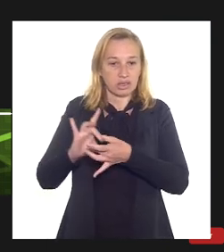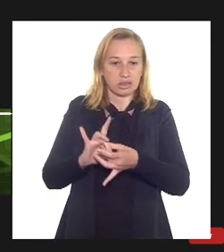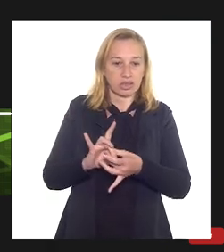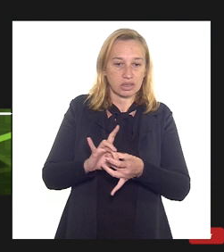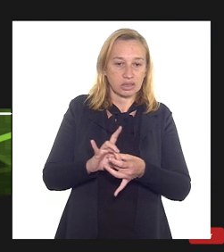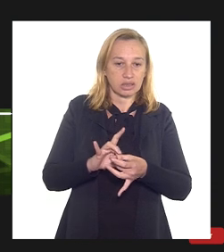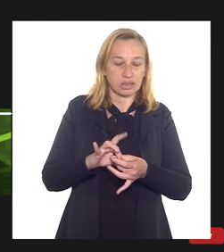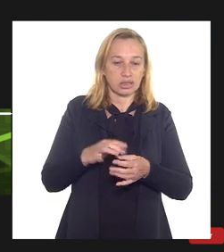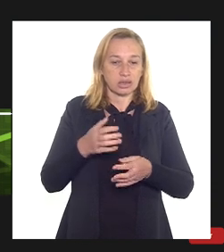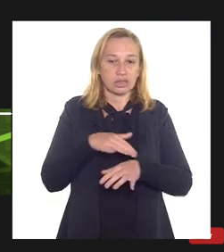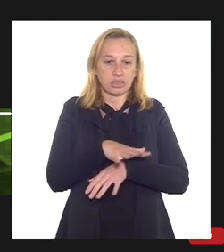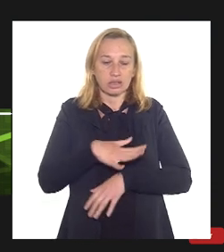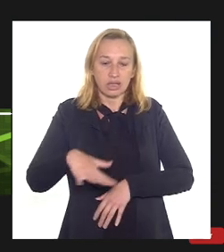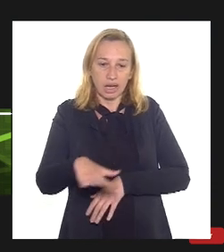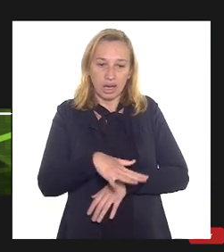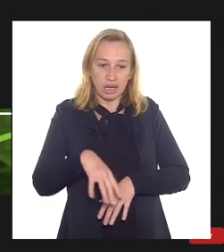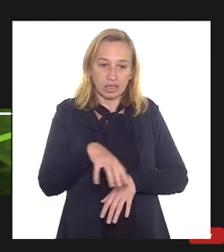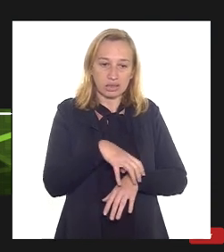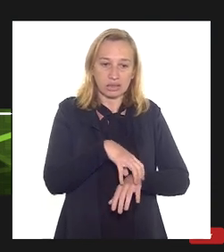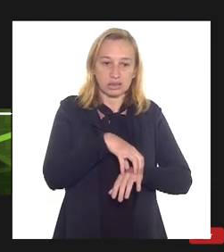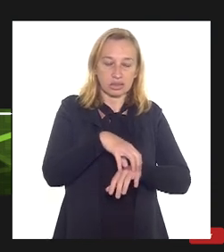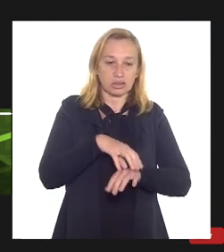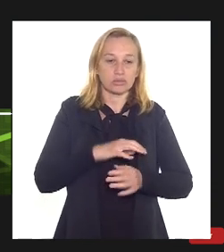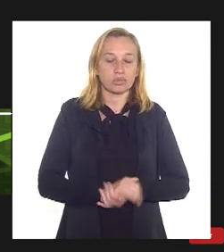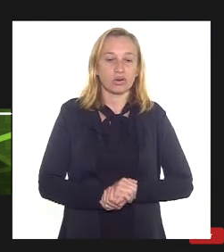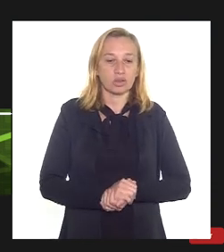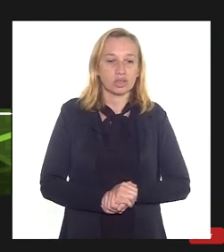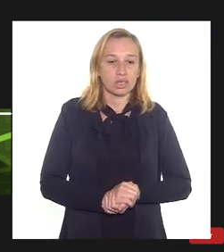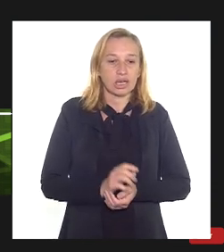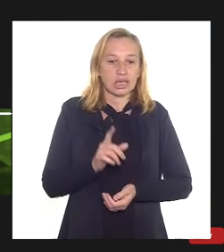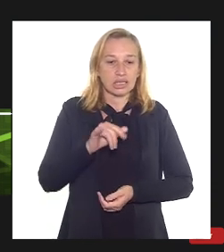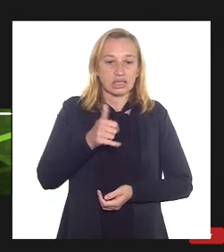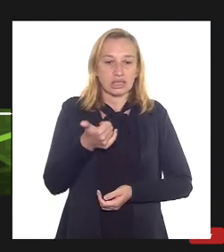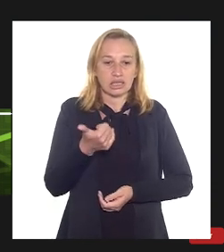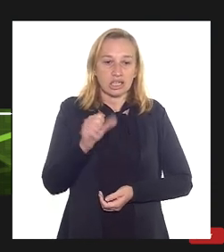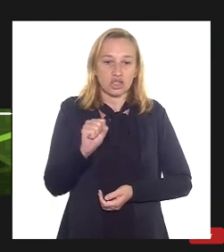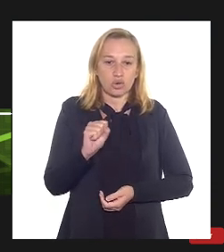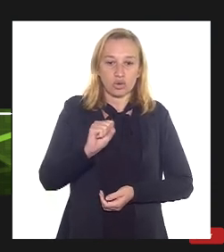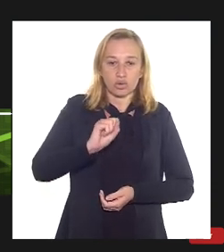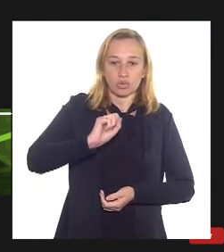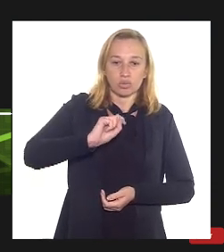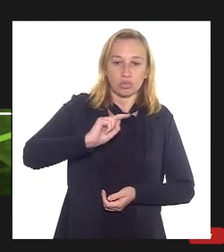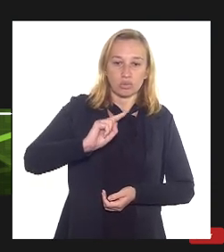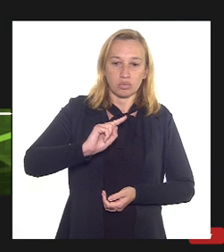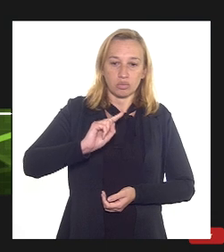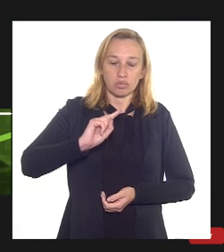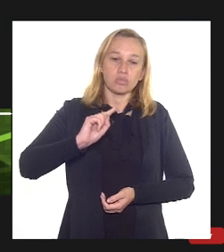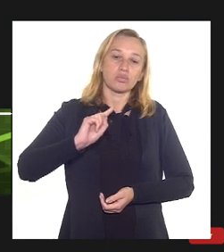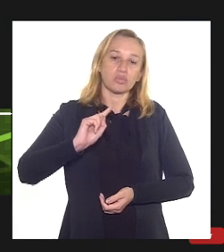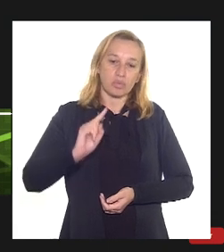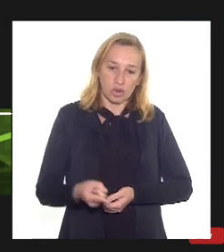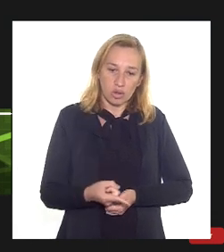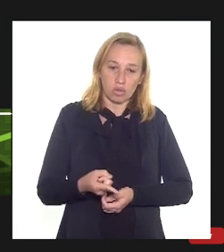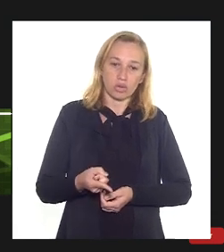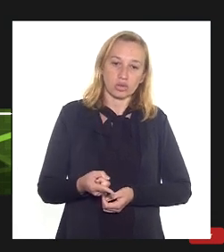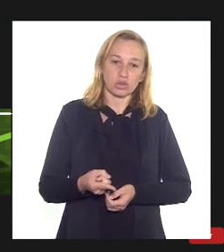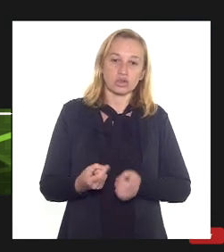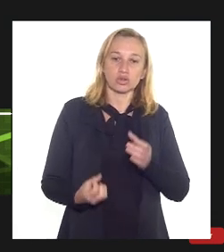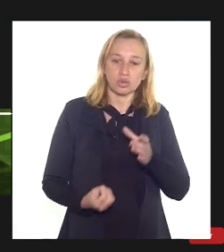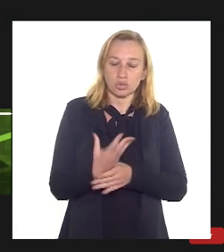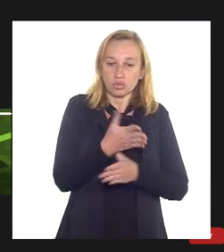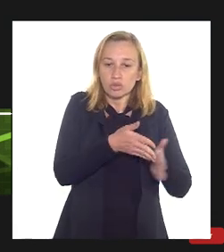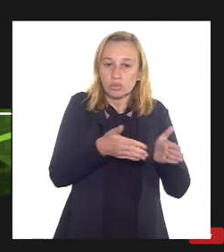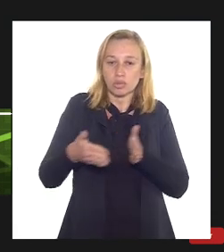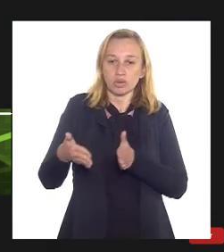transporte. Fora um duto com 18 milhões de metros públicos de capacidade, portanto, é capaz de escoar toda a produção de gás,